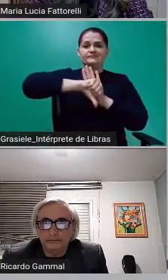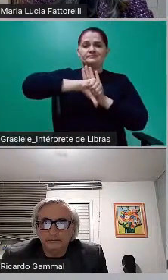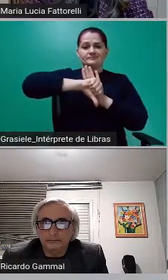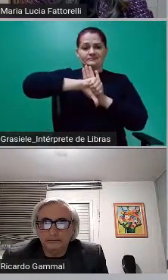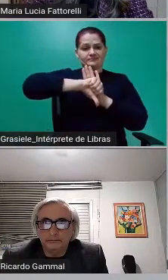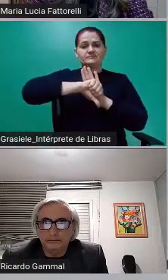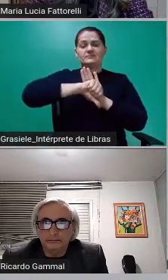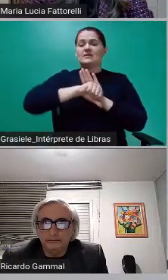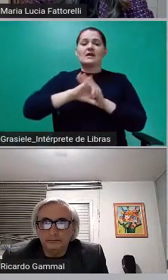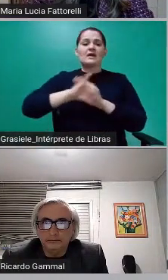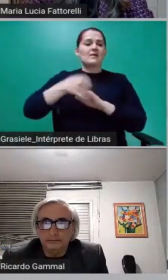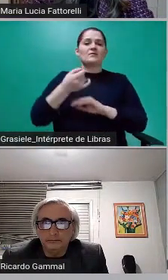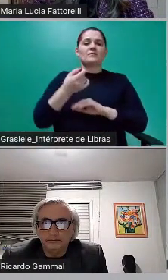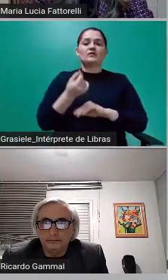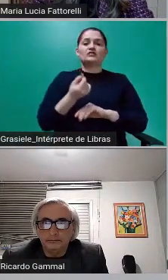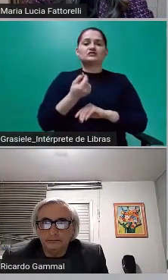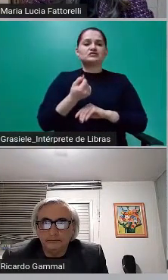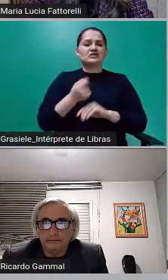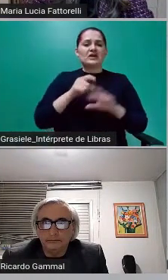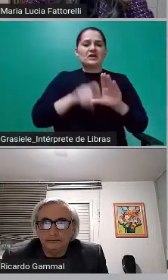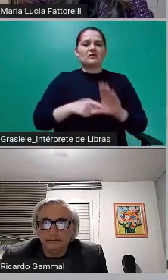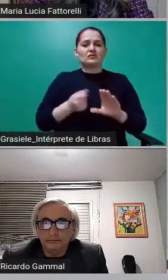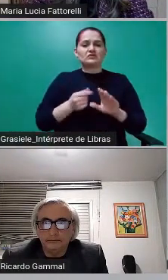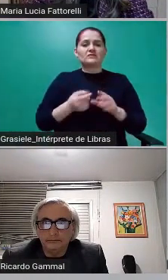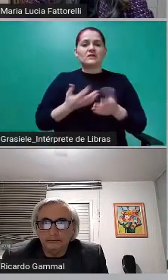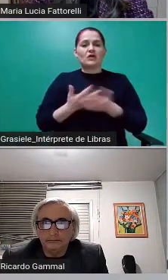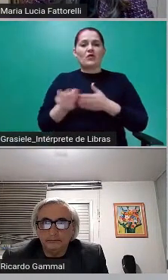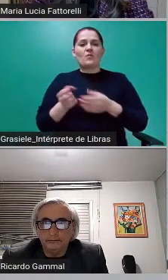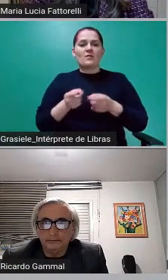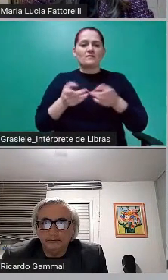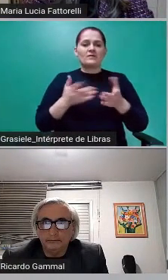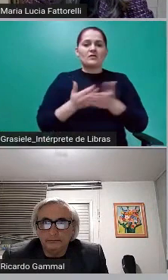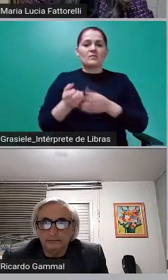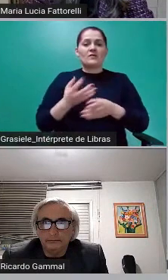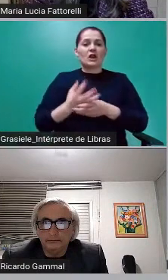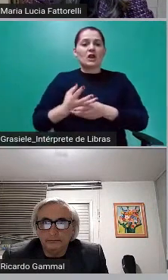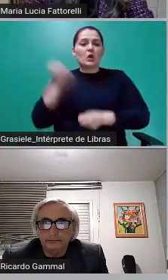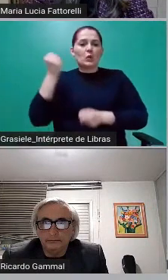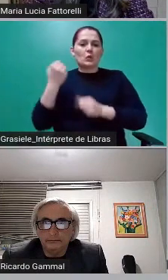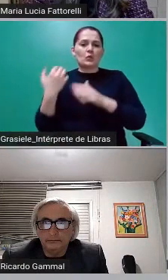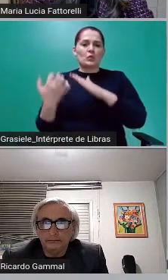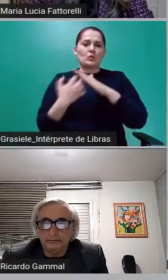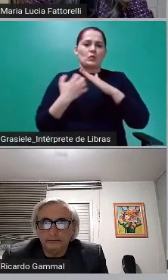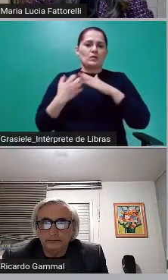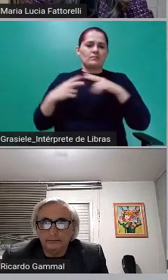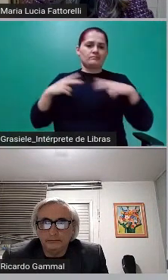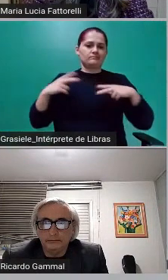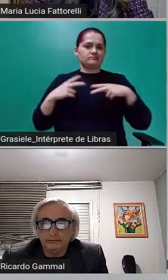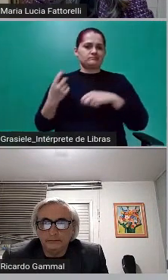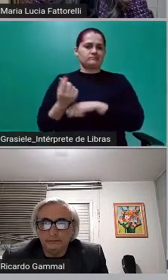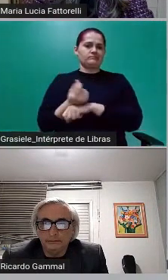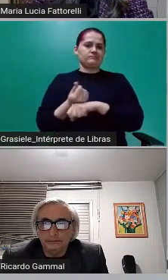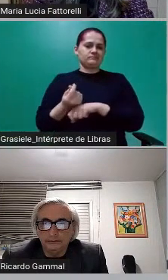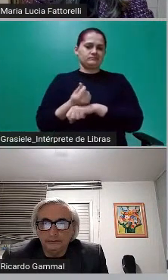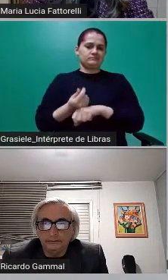superfaturamento e duplicação de precatórios para servir de base para a emissão dos títulos.